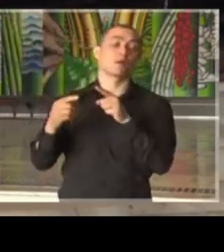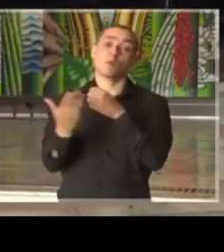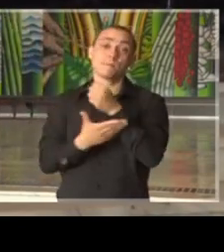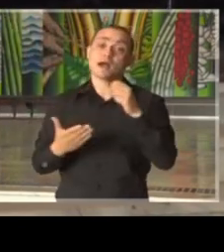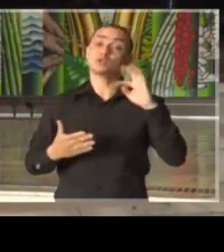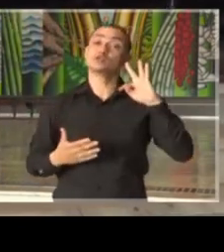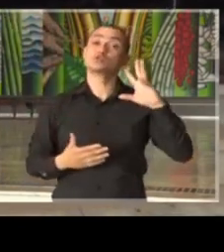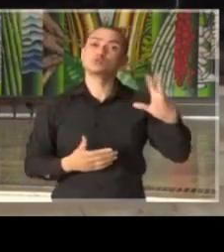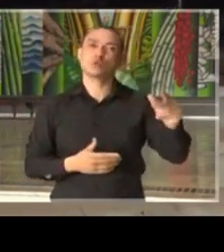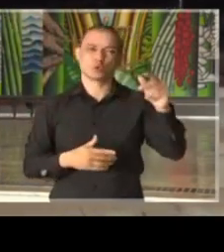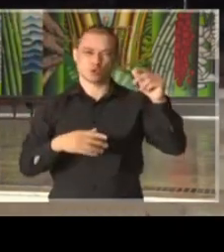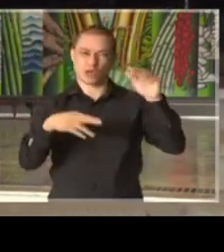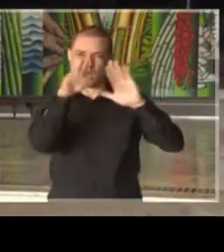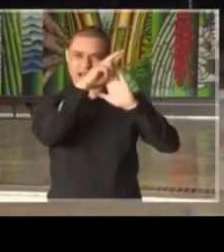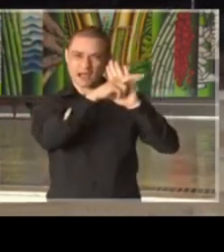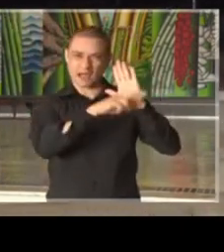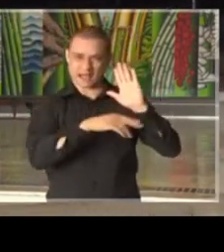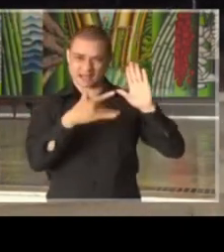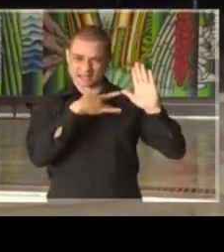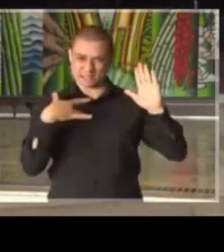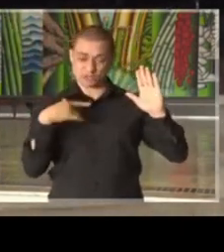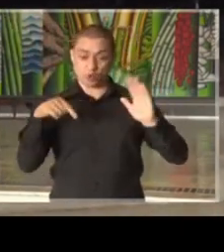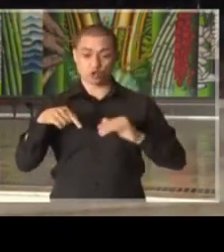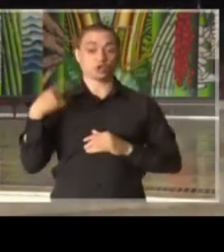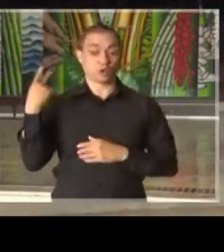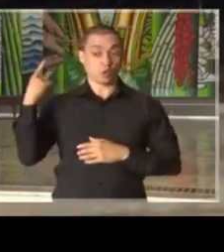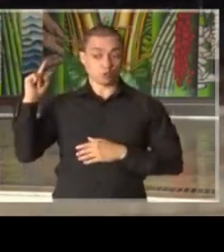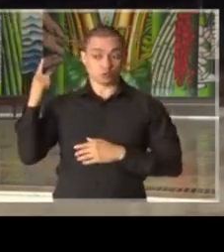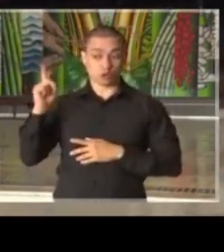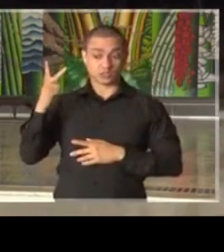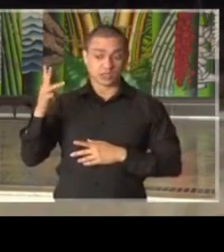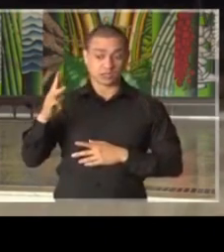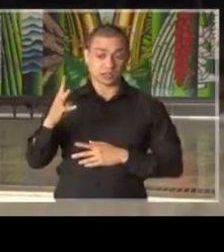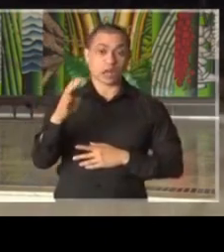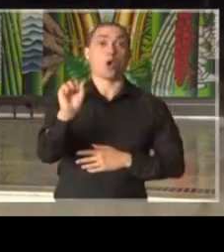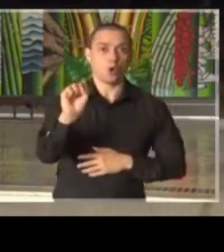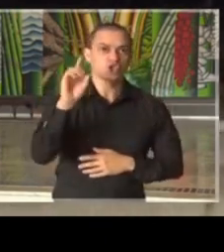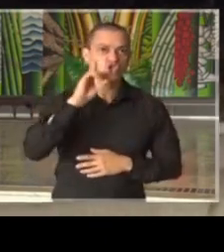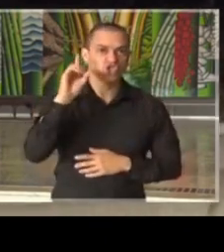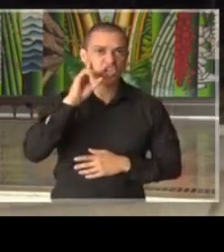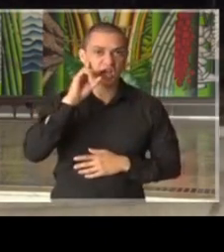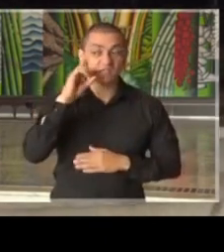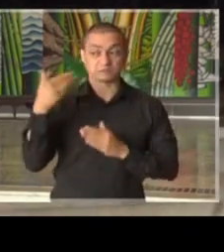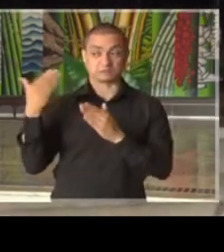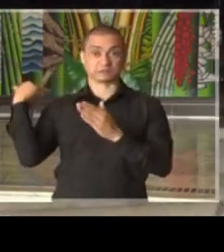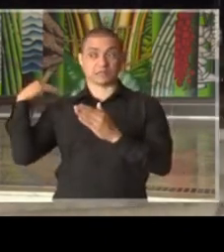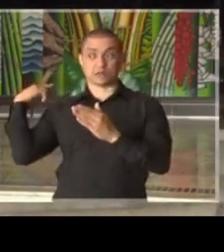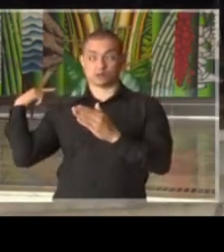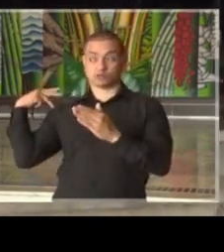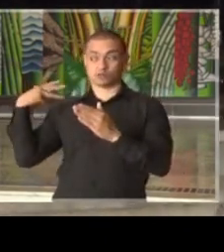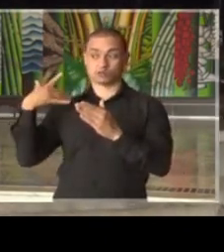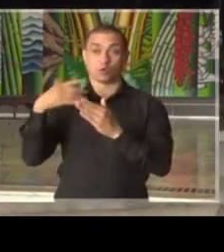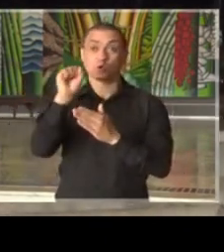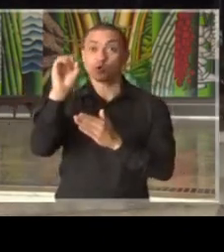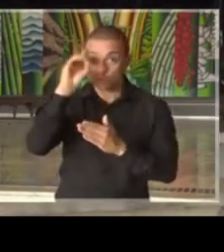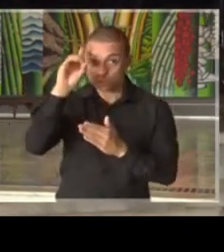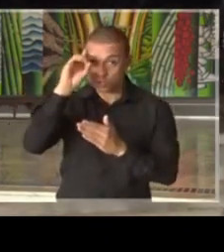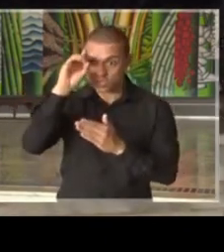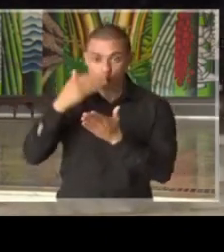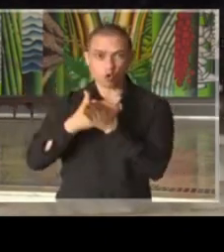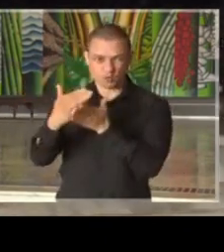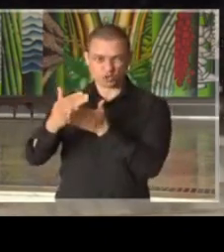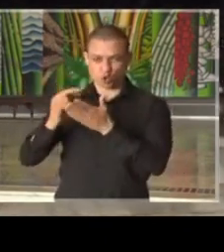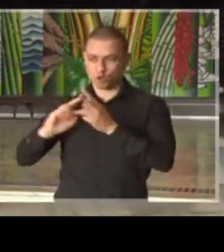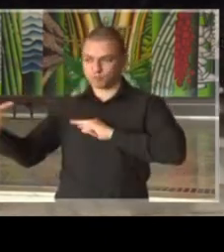todos os critérios científicos. Então, no oitavo dia, após a detecção da transmissão comunitária, nós tomamos